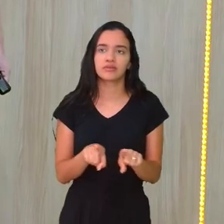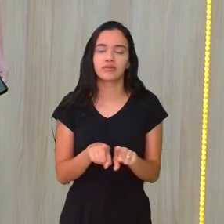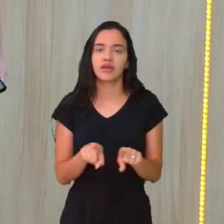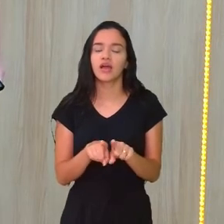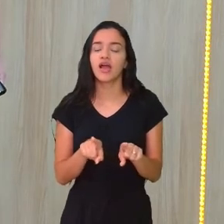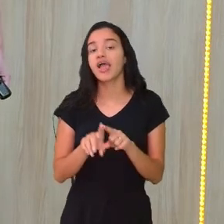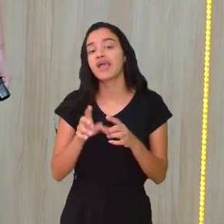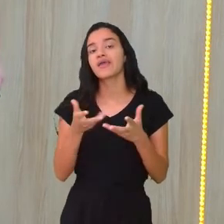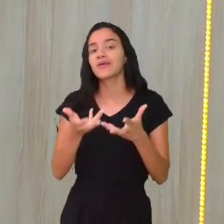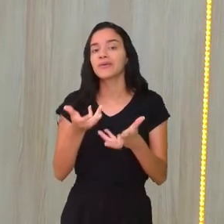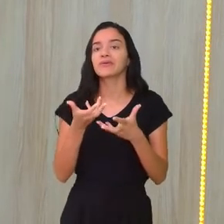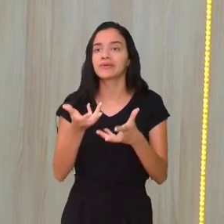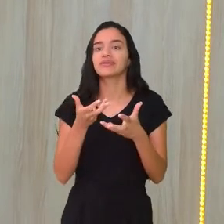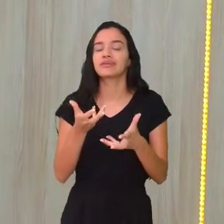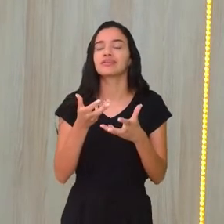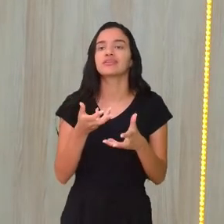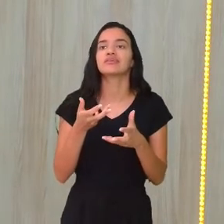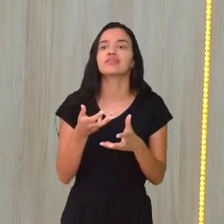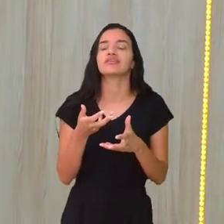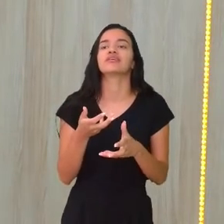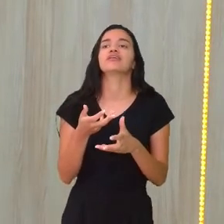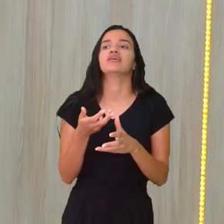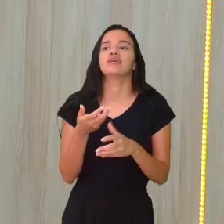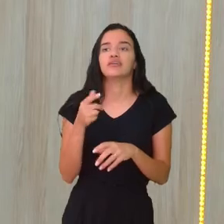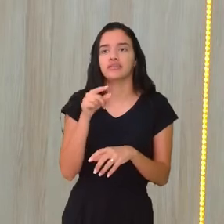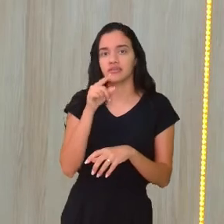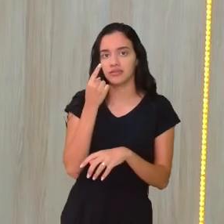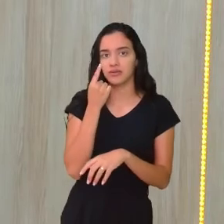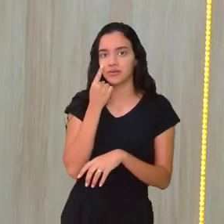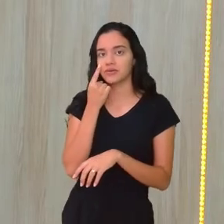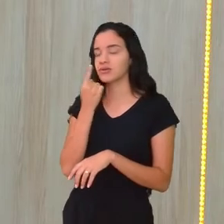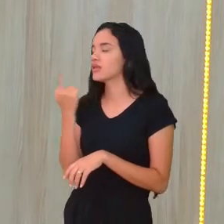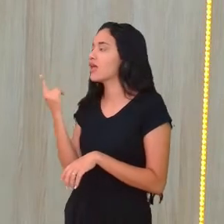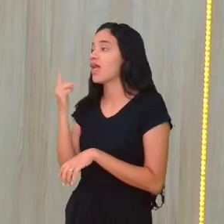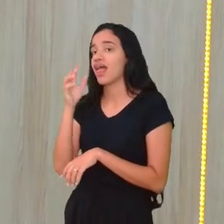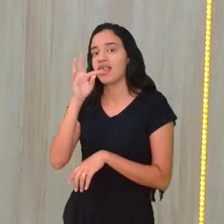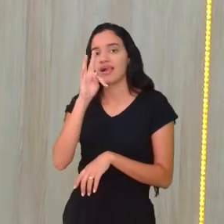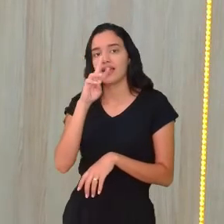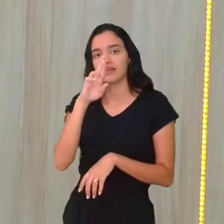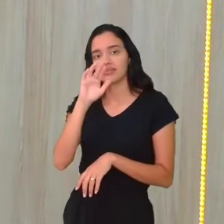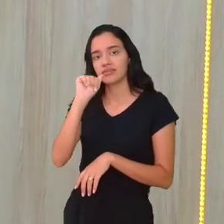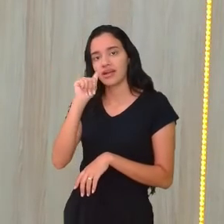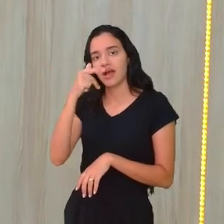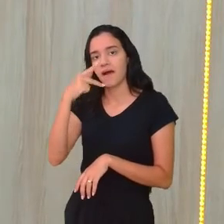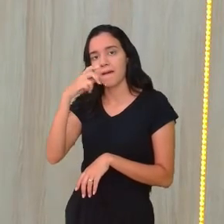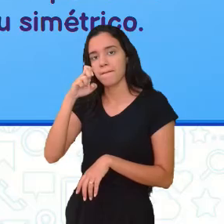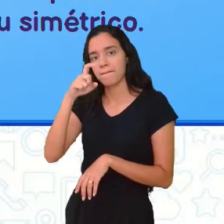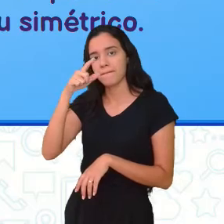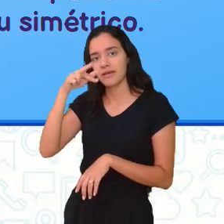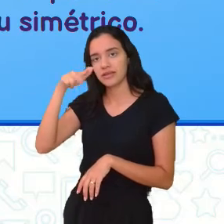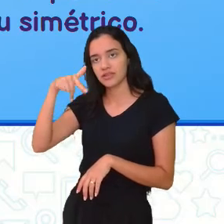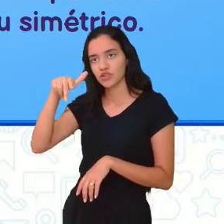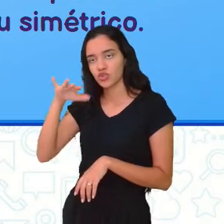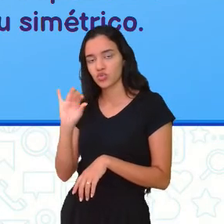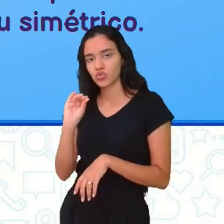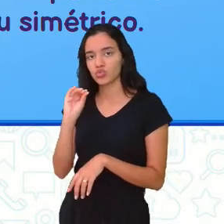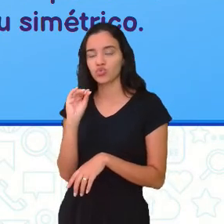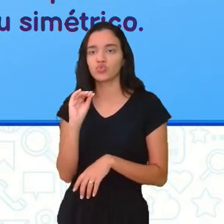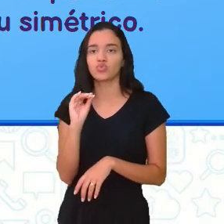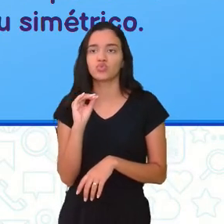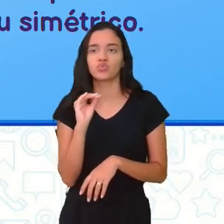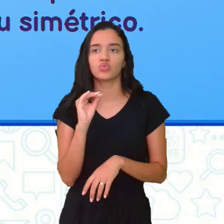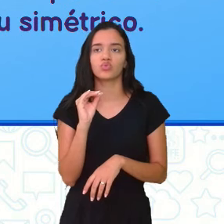eu queria que vocês fizessem o simétrico desse trapézio. Trapézio, um quadrilátero que tem dois lados